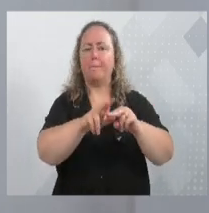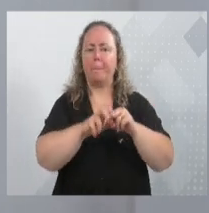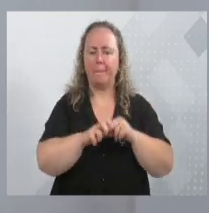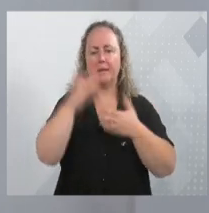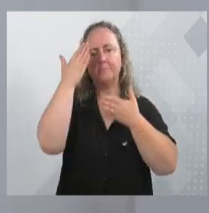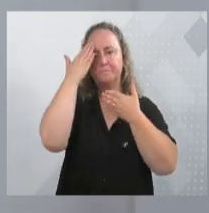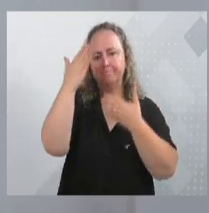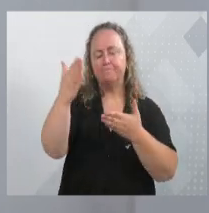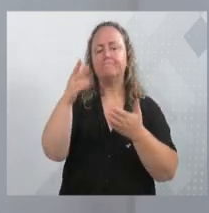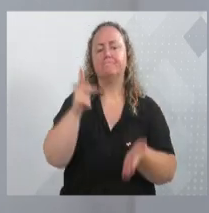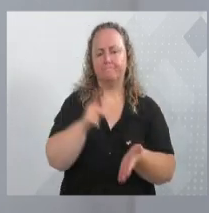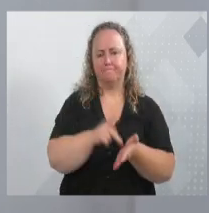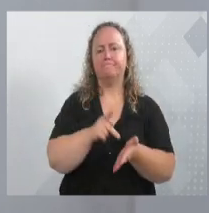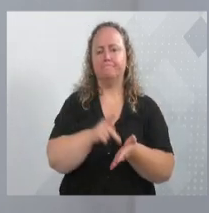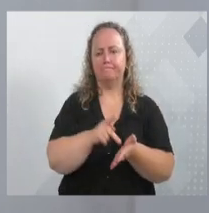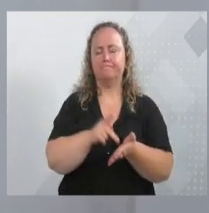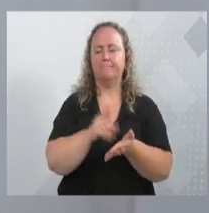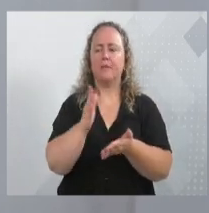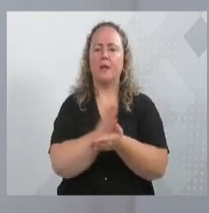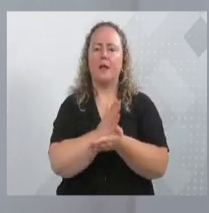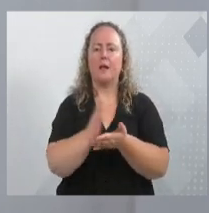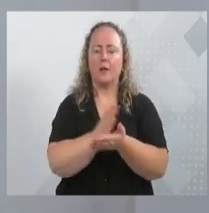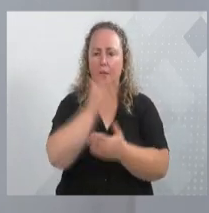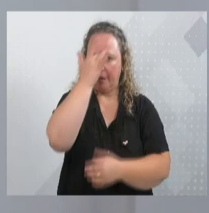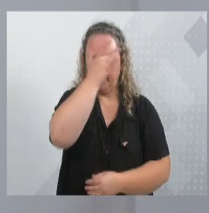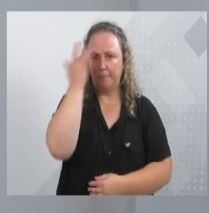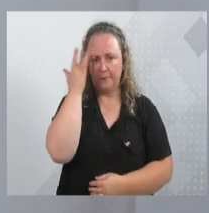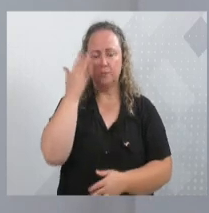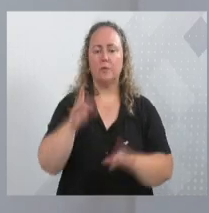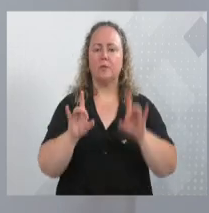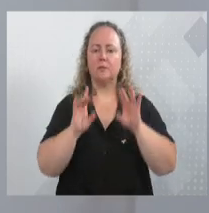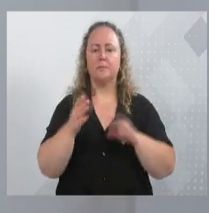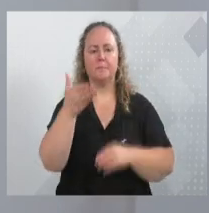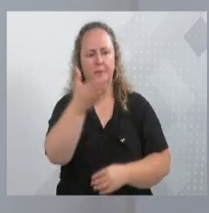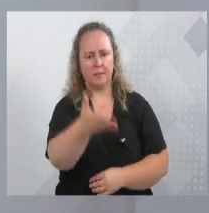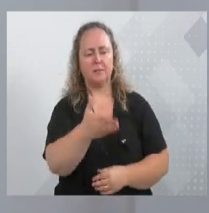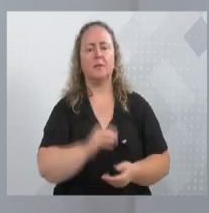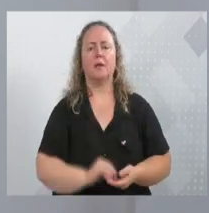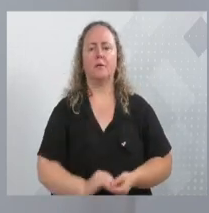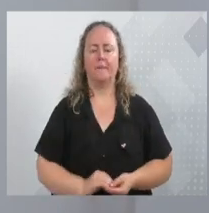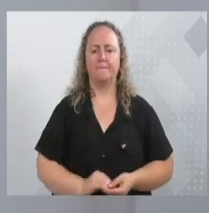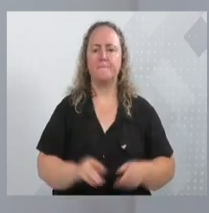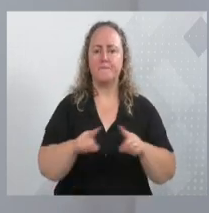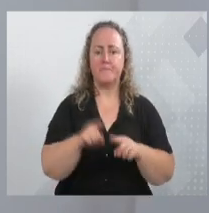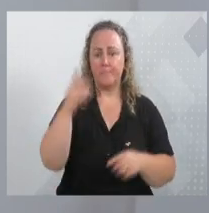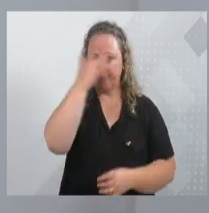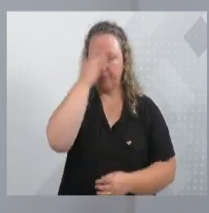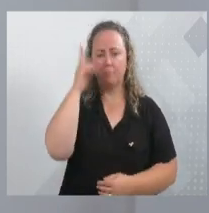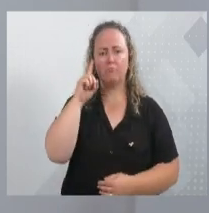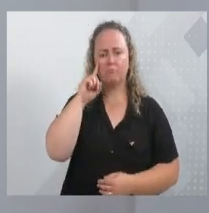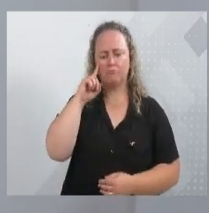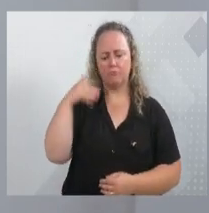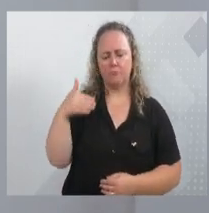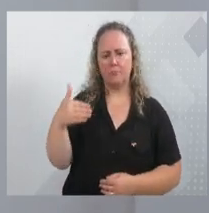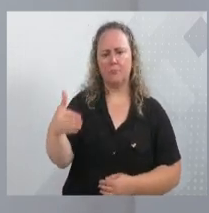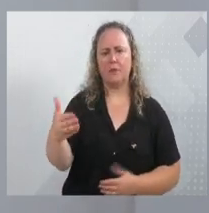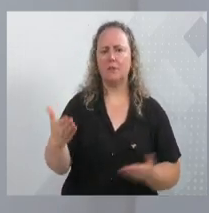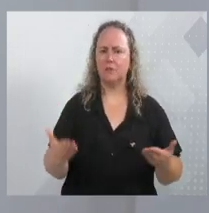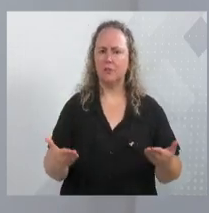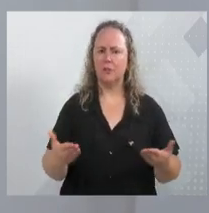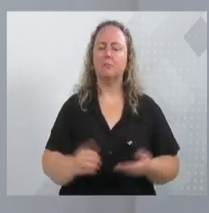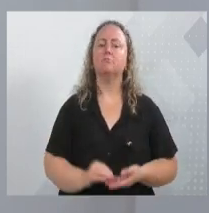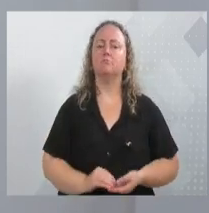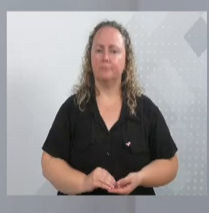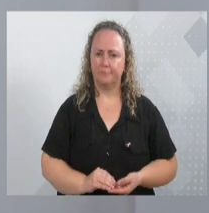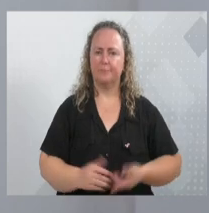agradecimento a algumas pessoas, e você em especial por conta da barragem, mas as pessoas que estavam aqui no dia a dia, as pessoas que estavam